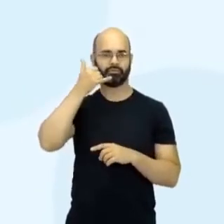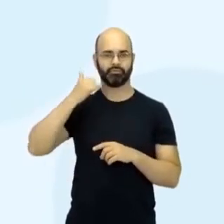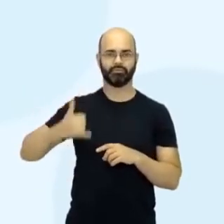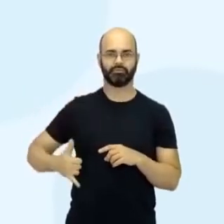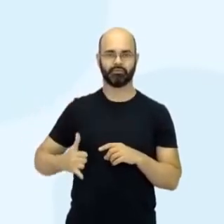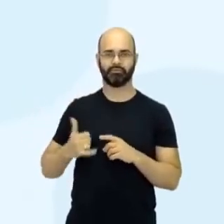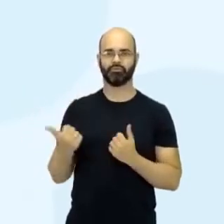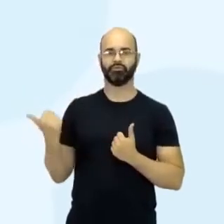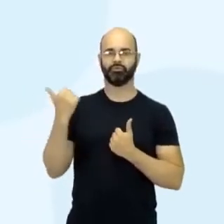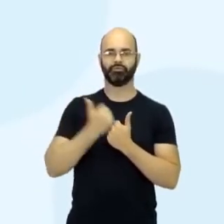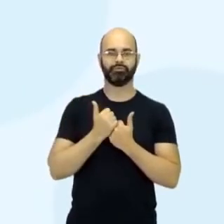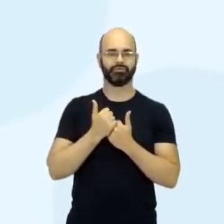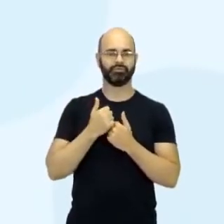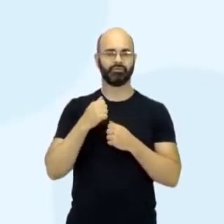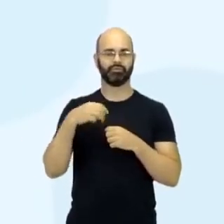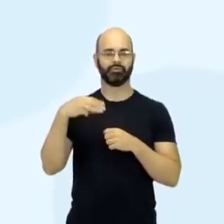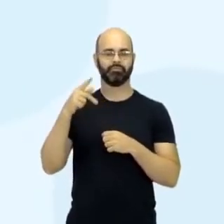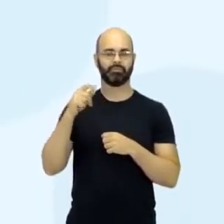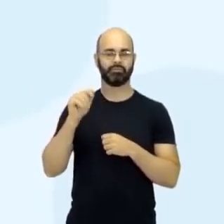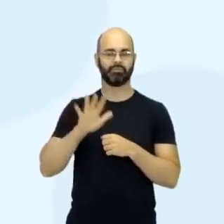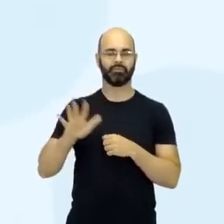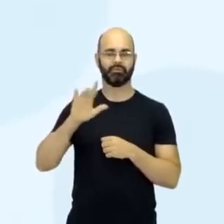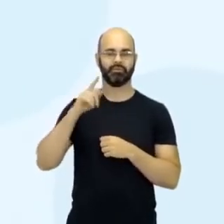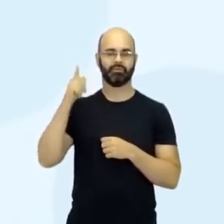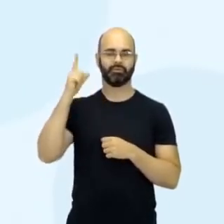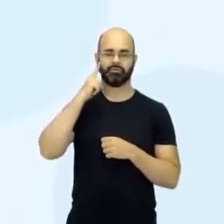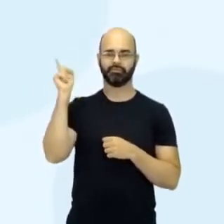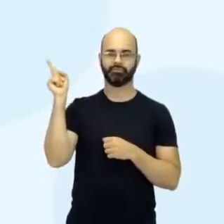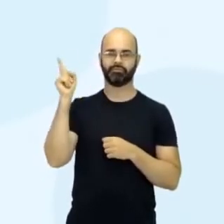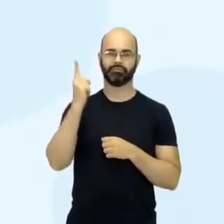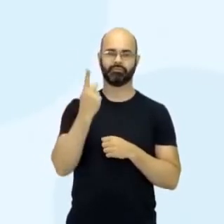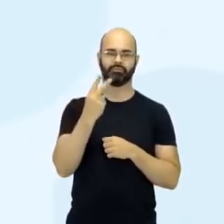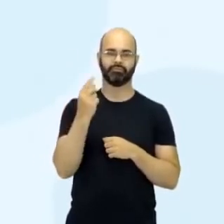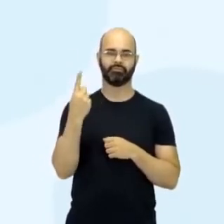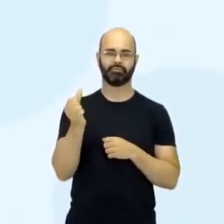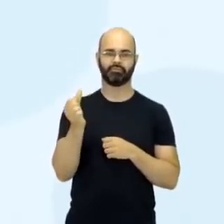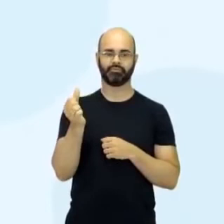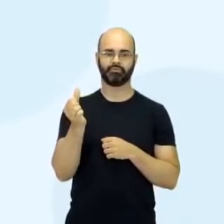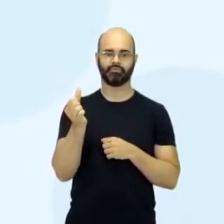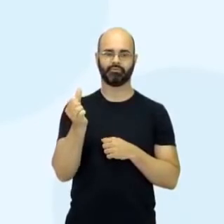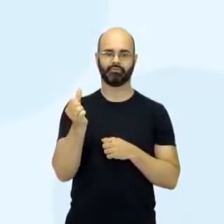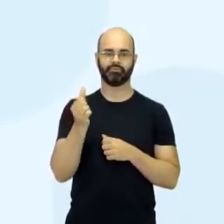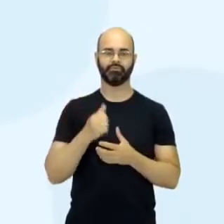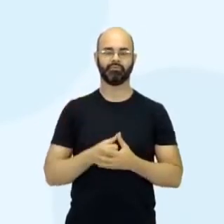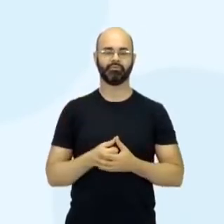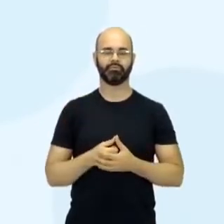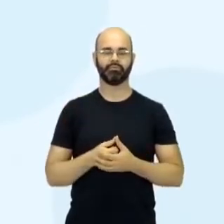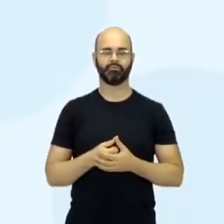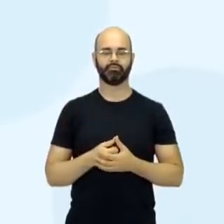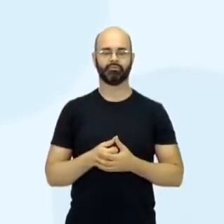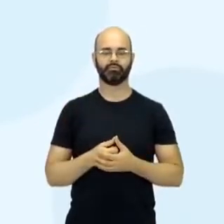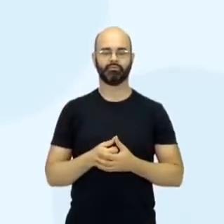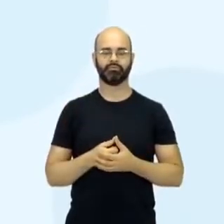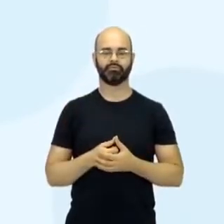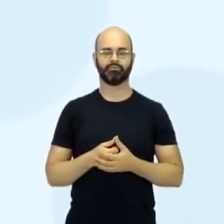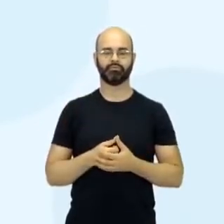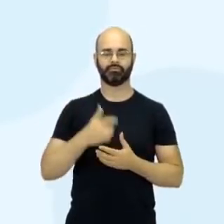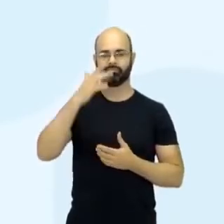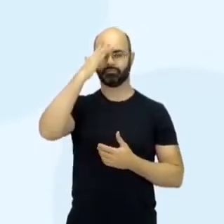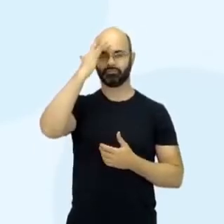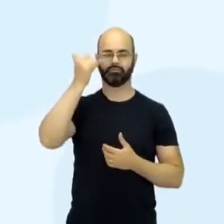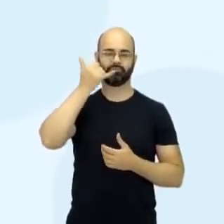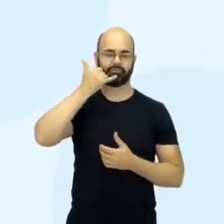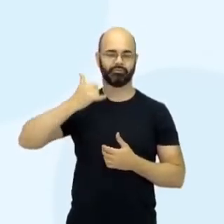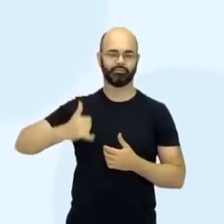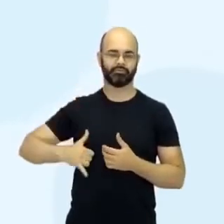isso demonstra no próximo mapa, olha lá. Mapa aí também de 2016, telefonia móvel, domicílios com serviço de